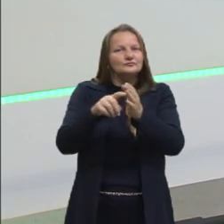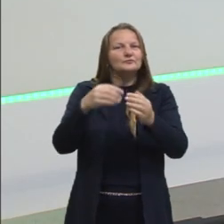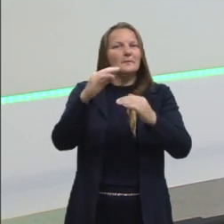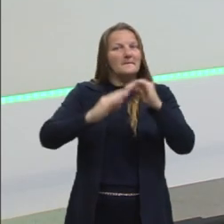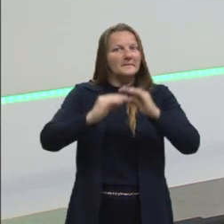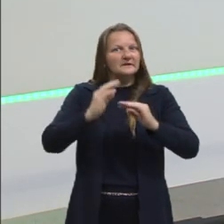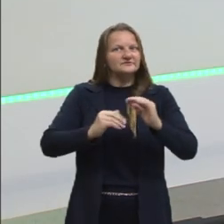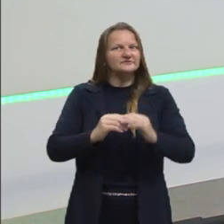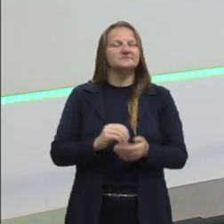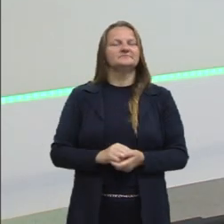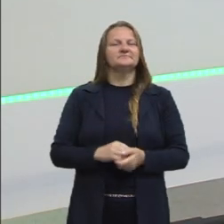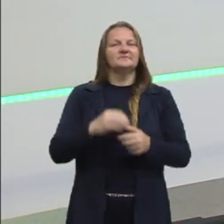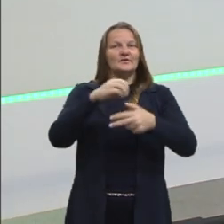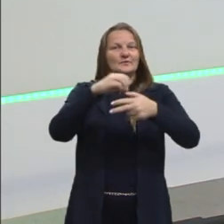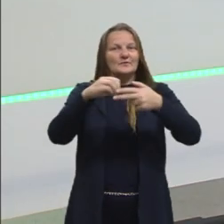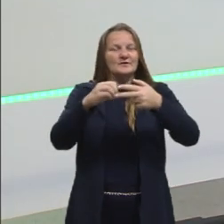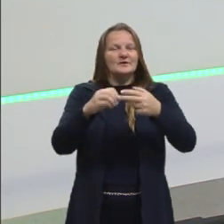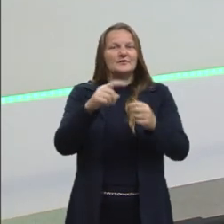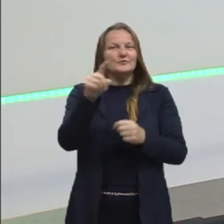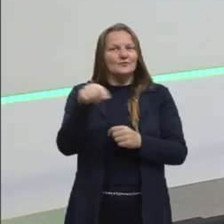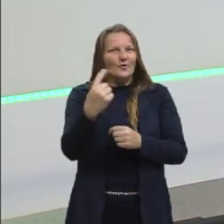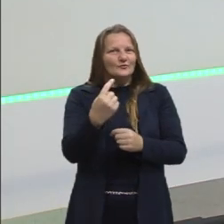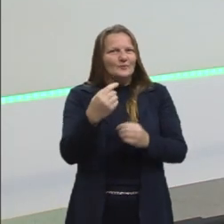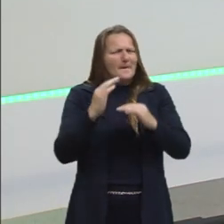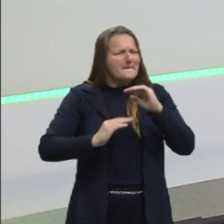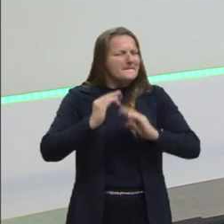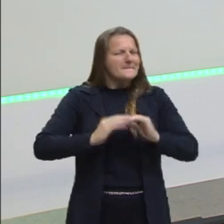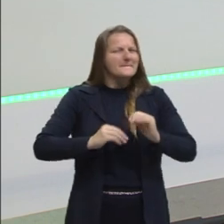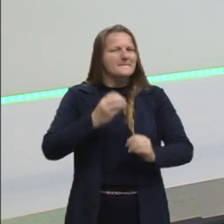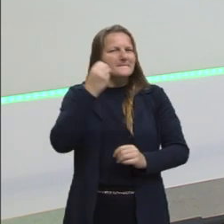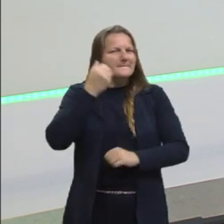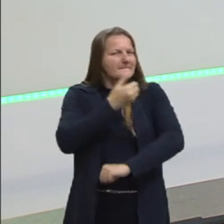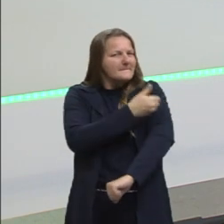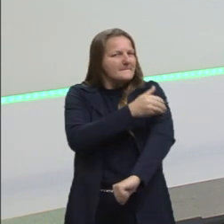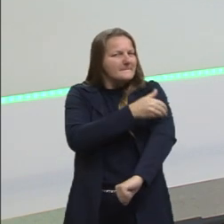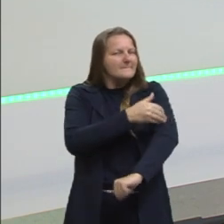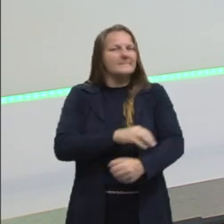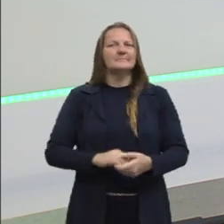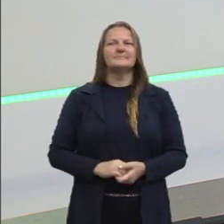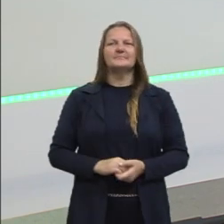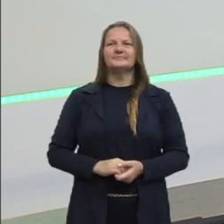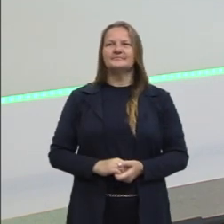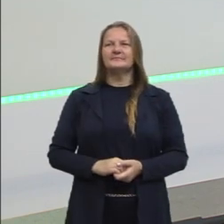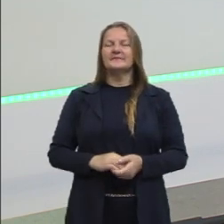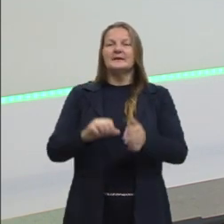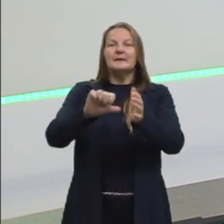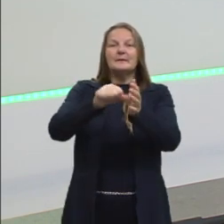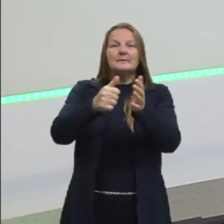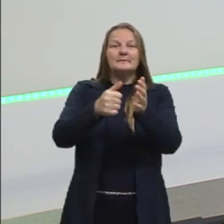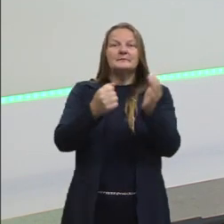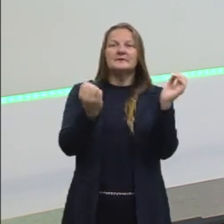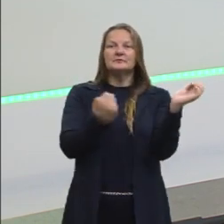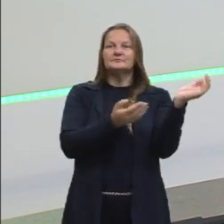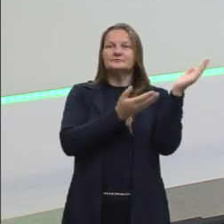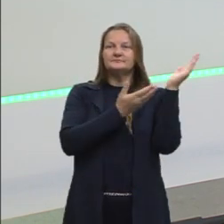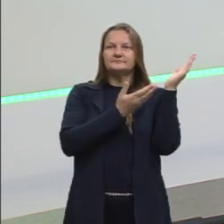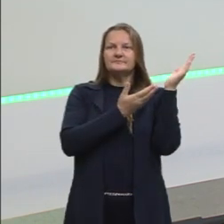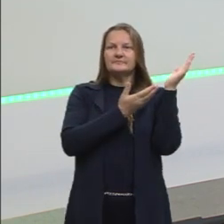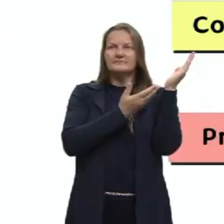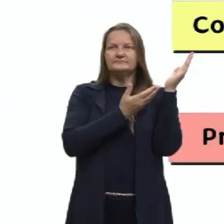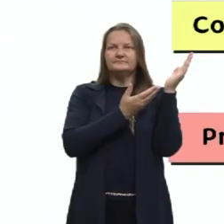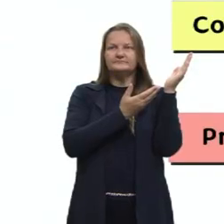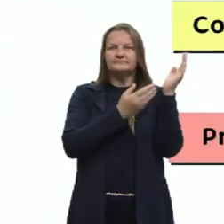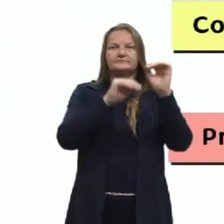Enem para dar aquela praticada boa, né? Eu deixei esse primeiro slide aqui com o